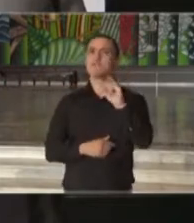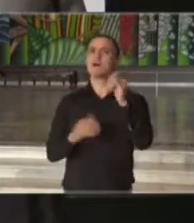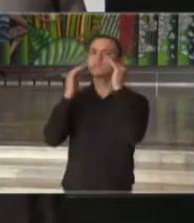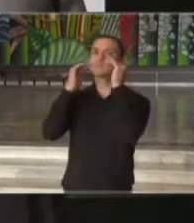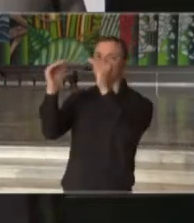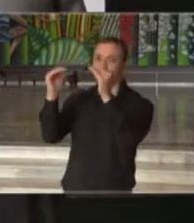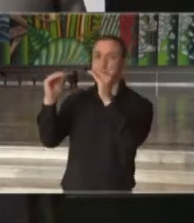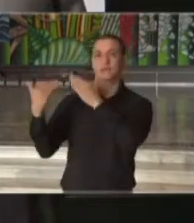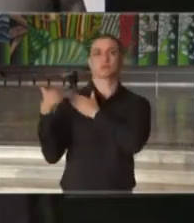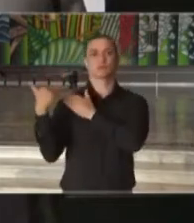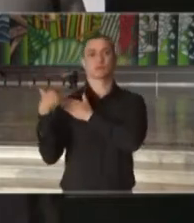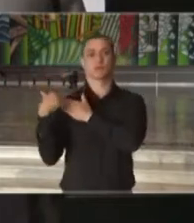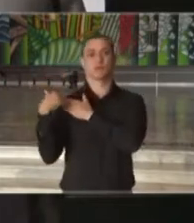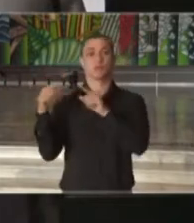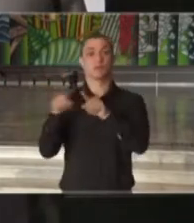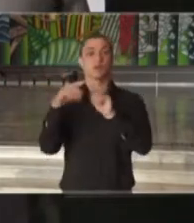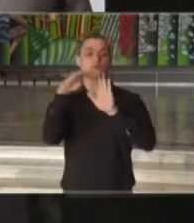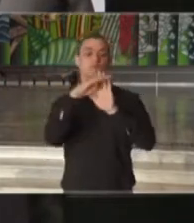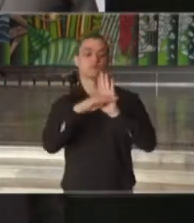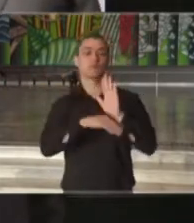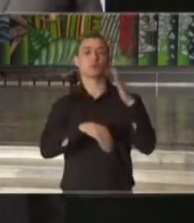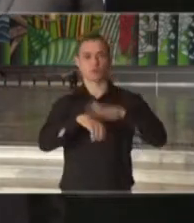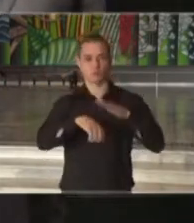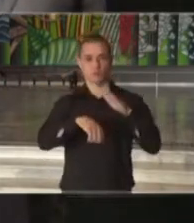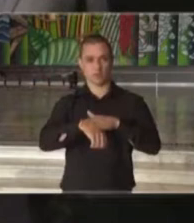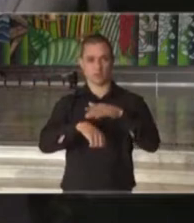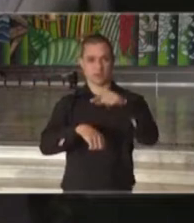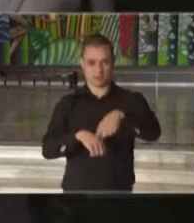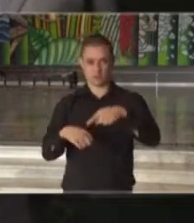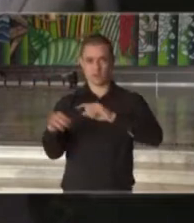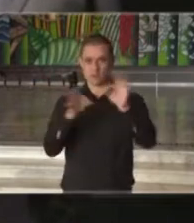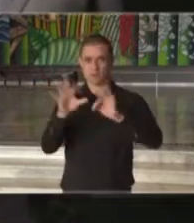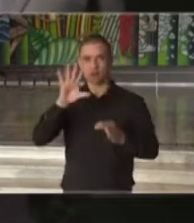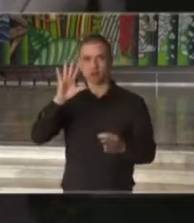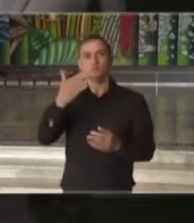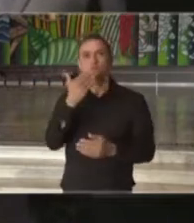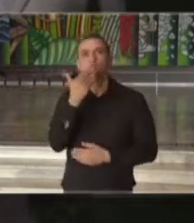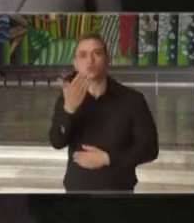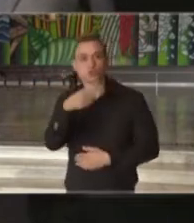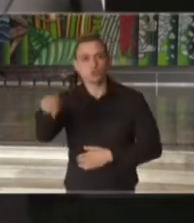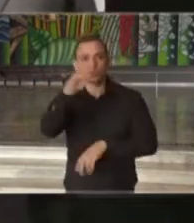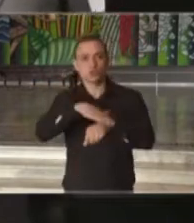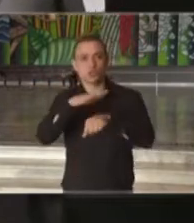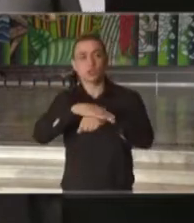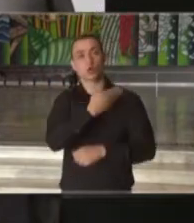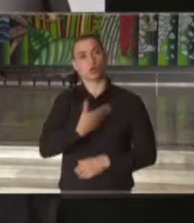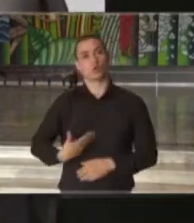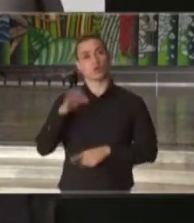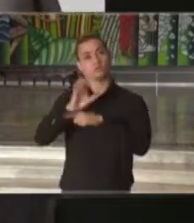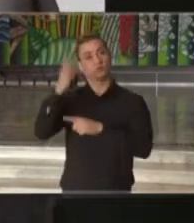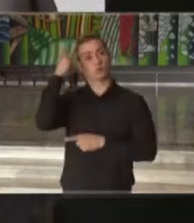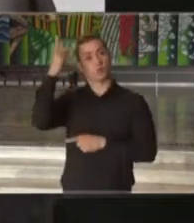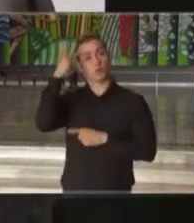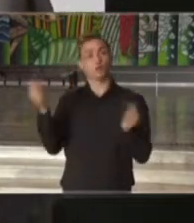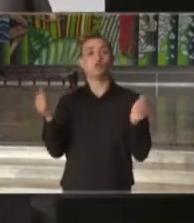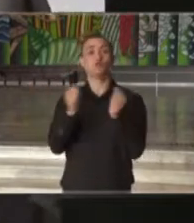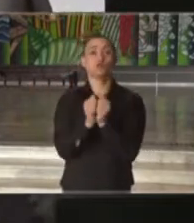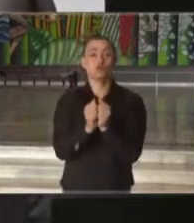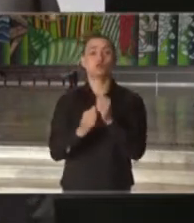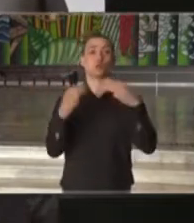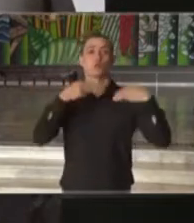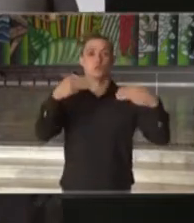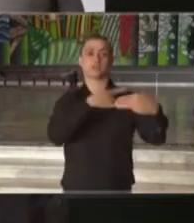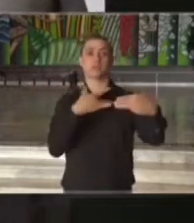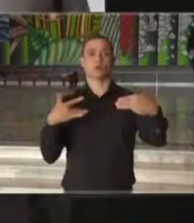responsavelmente as medidas que estão sendo aqui recomendadas pelo governo do estado de São Paulo, em conjunto com o